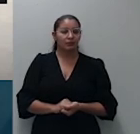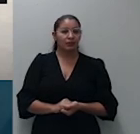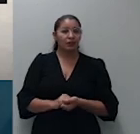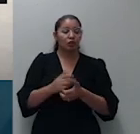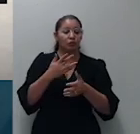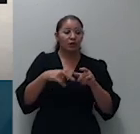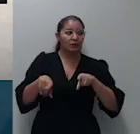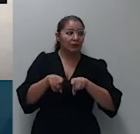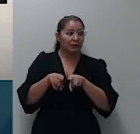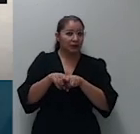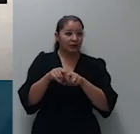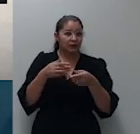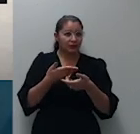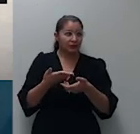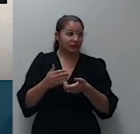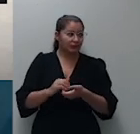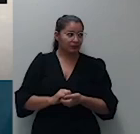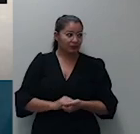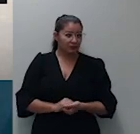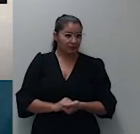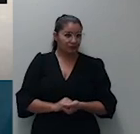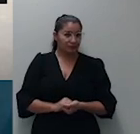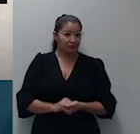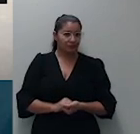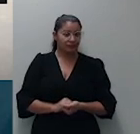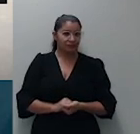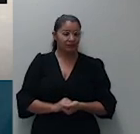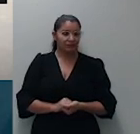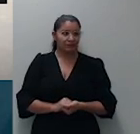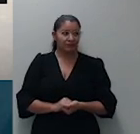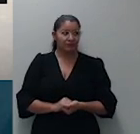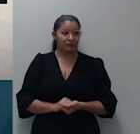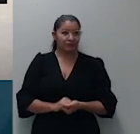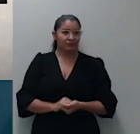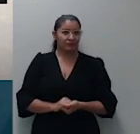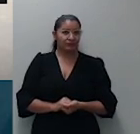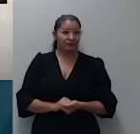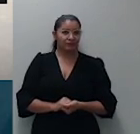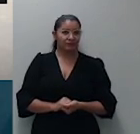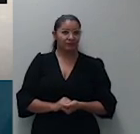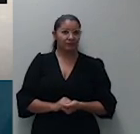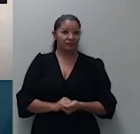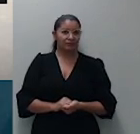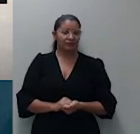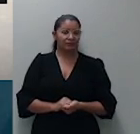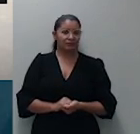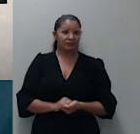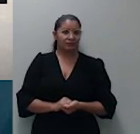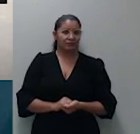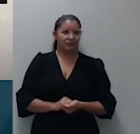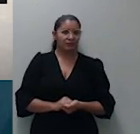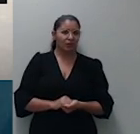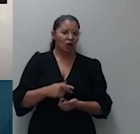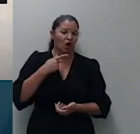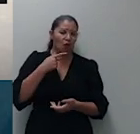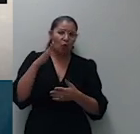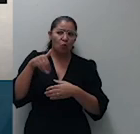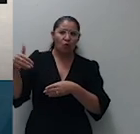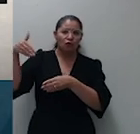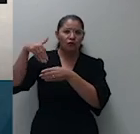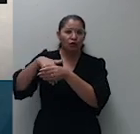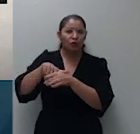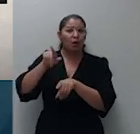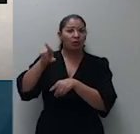e ainda não houve nenhum voto proferido o eminente relator tem a palavra